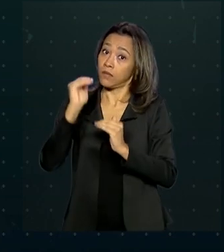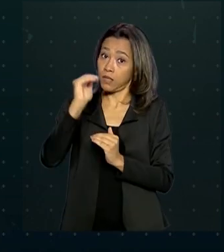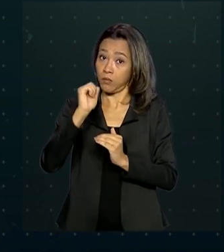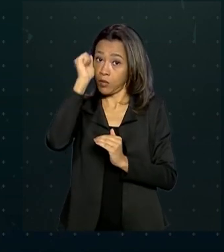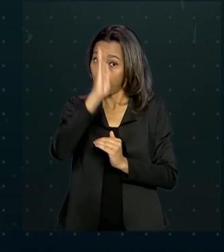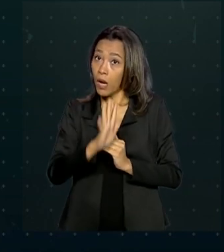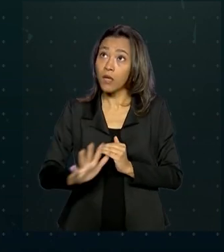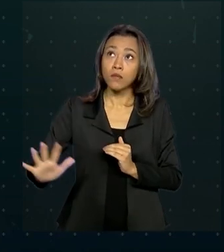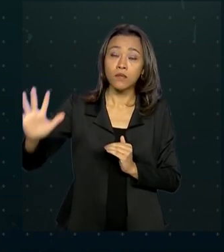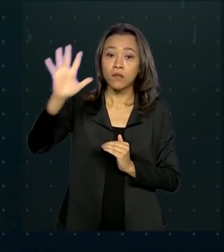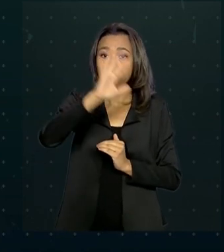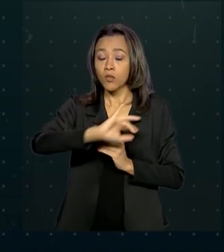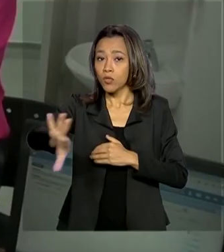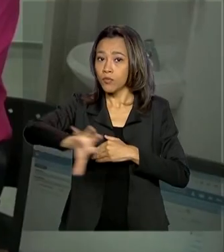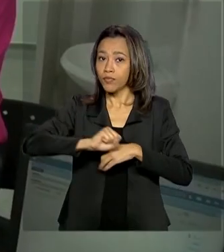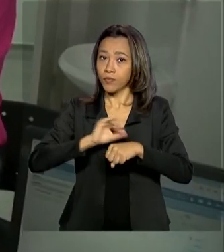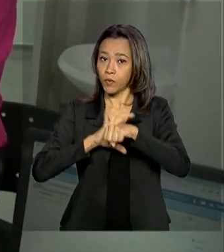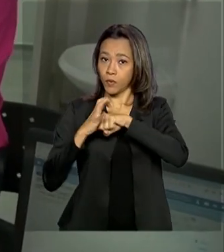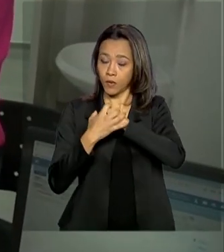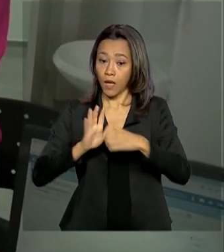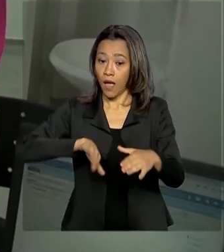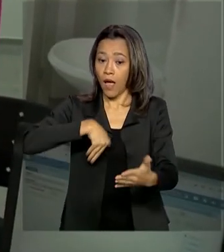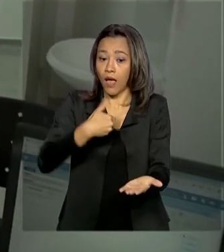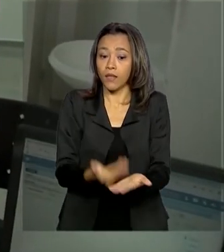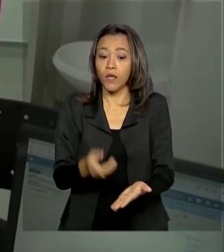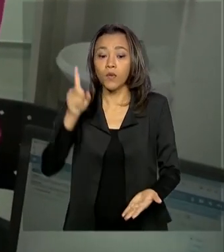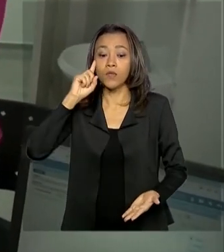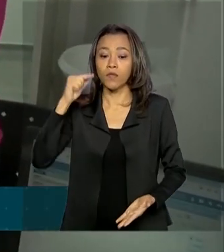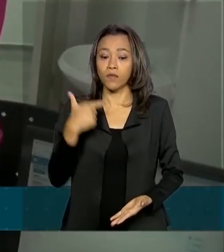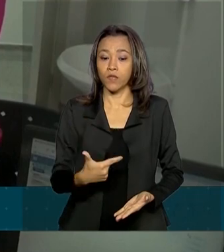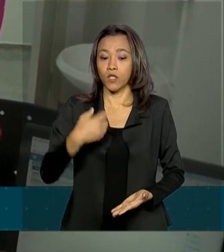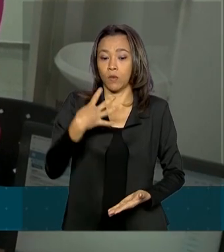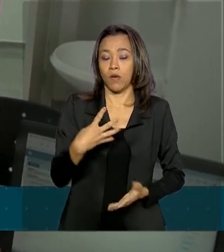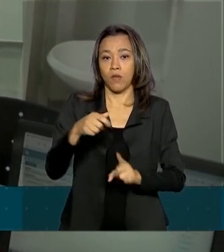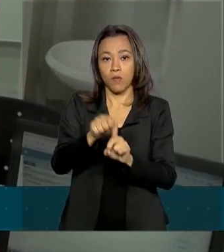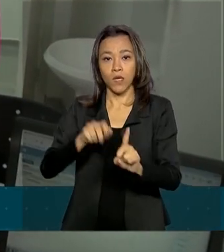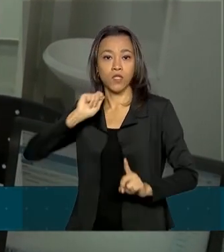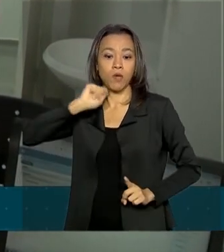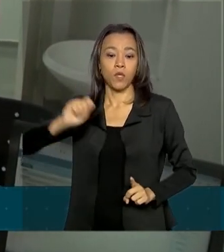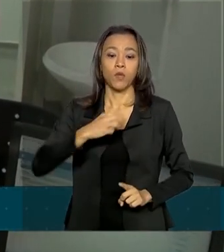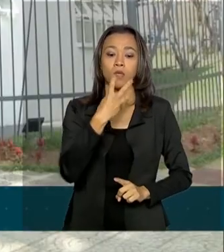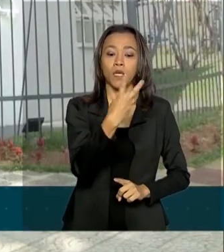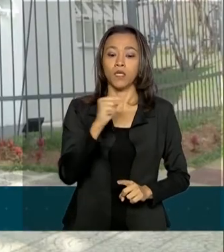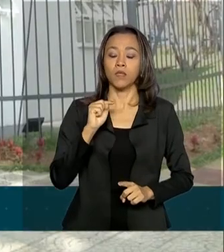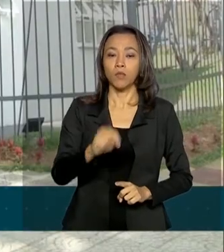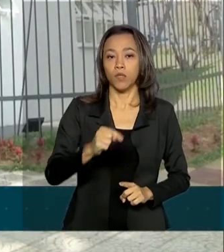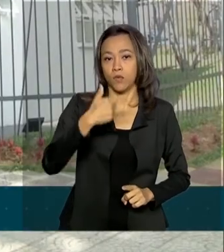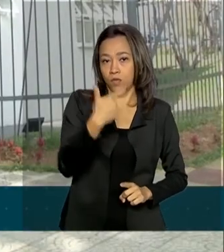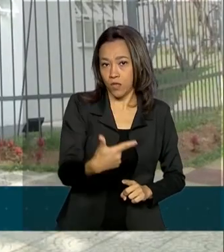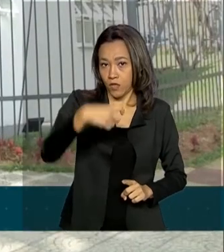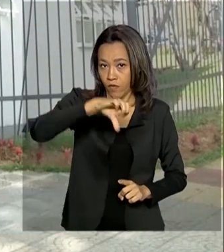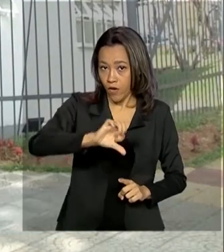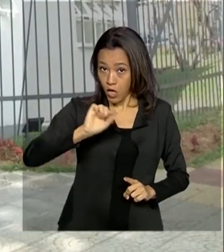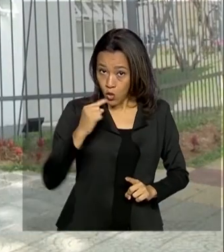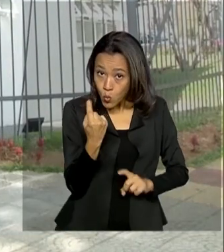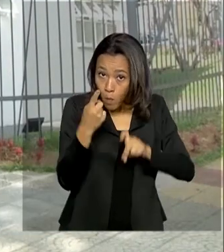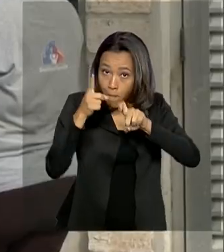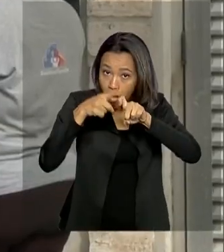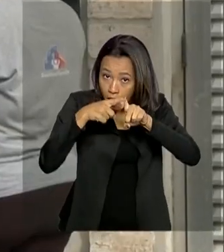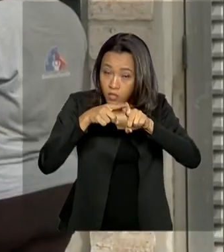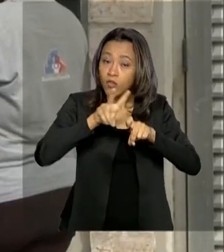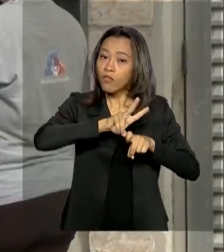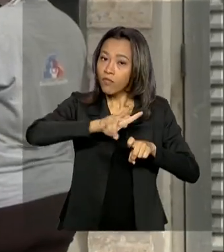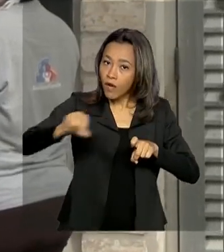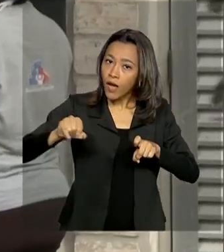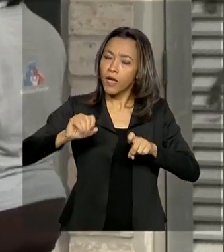de casos de coronavírus. E até o dia 24 de abril, 3.291 médicos devem começar a